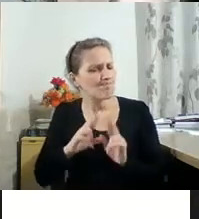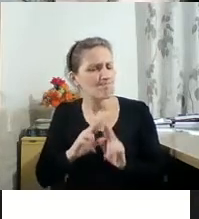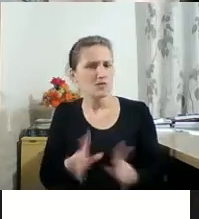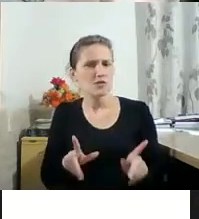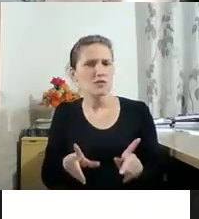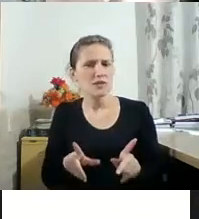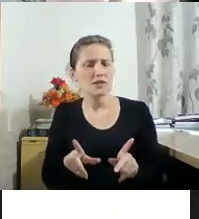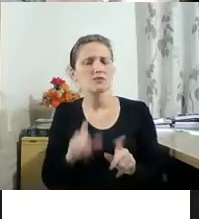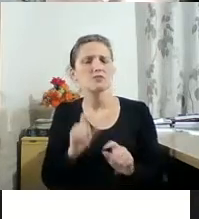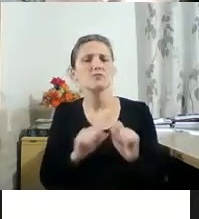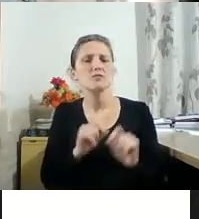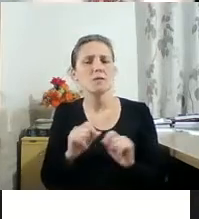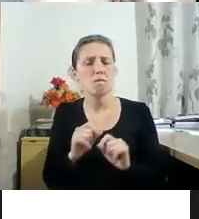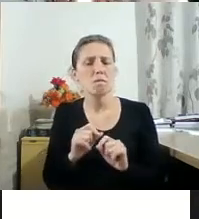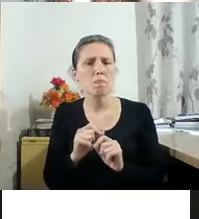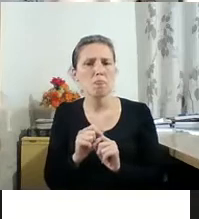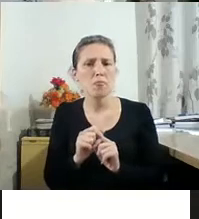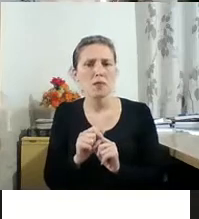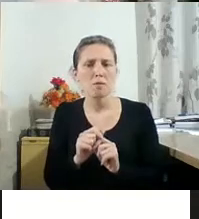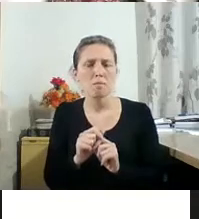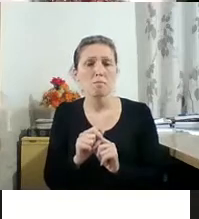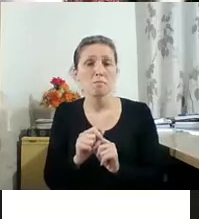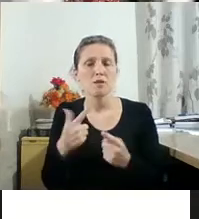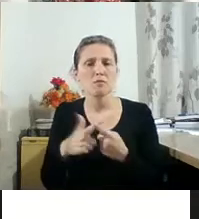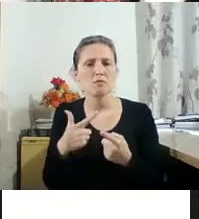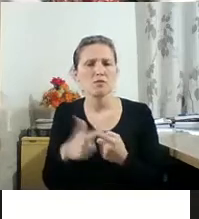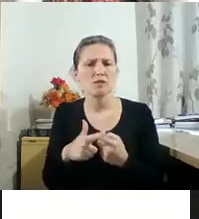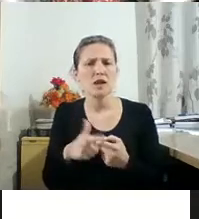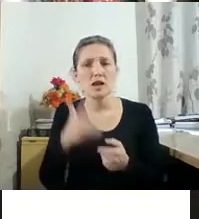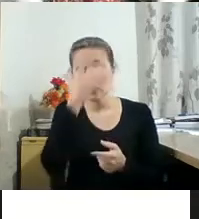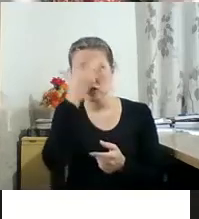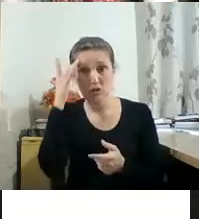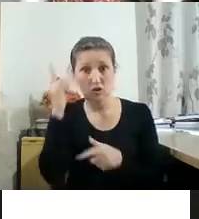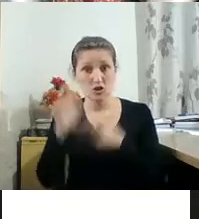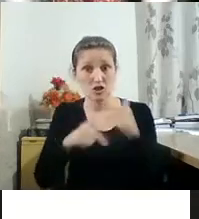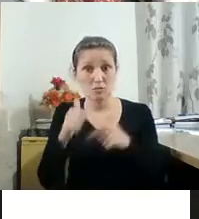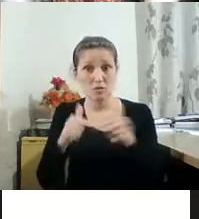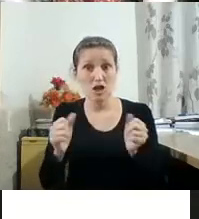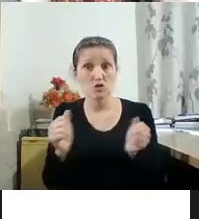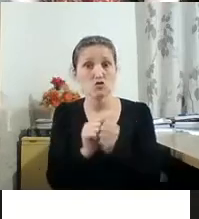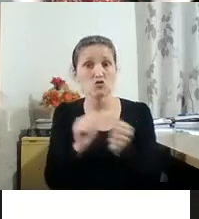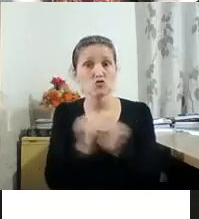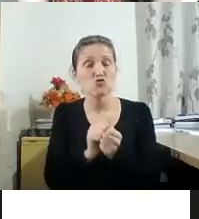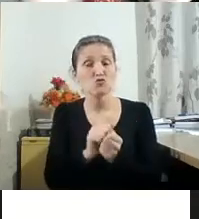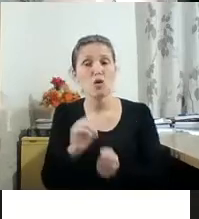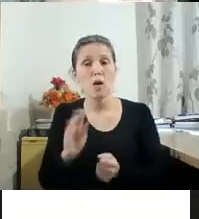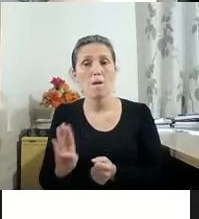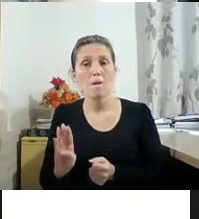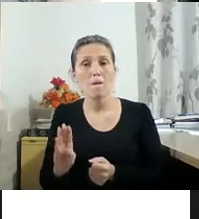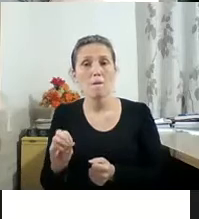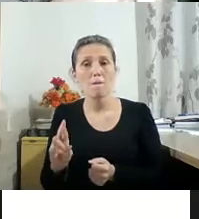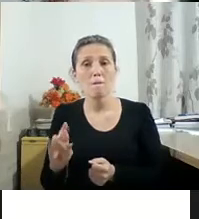onde a figura do editor, do designer, tudo isso, ele estuvo aí por detrás e presente.